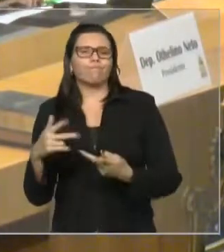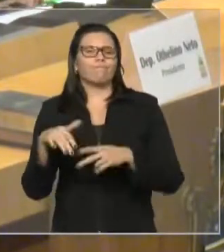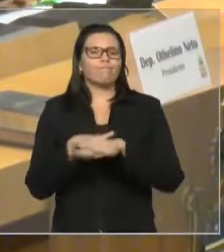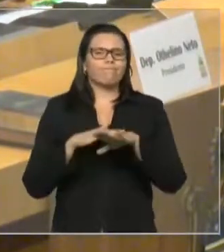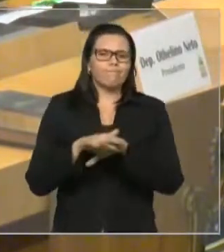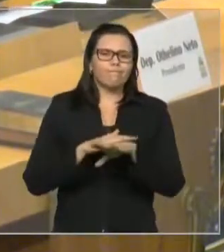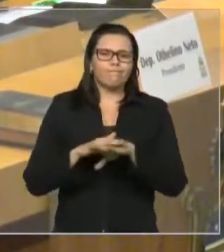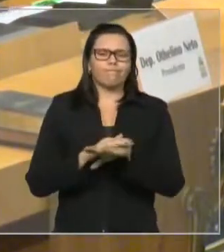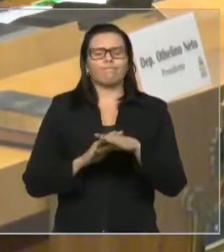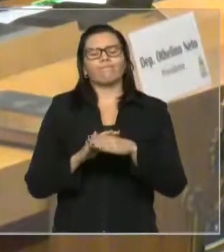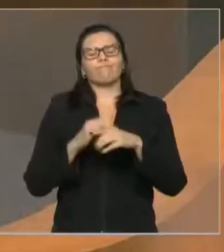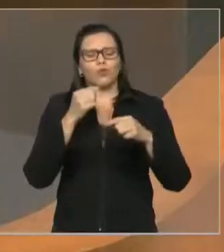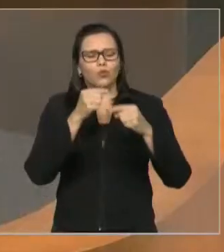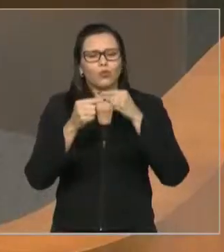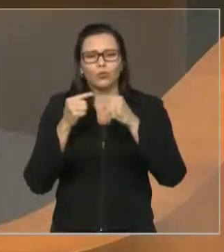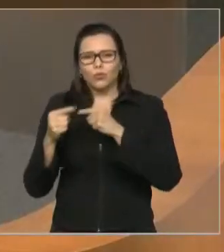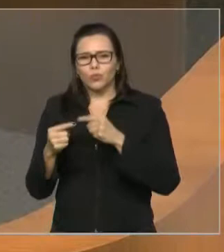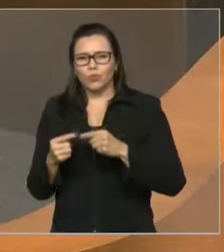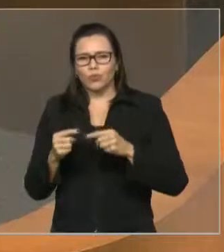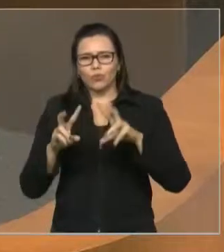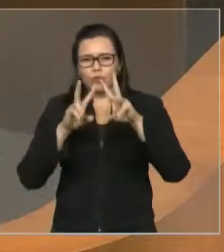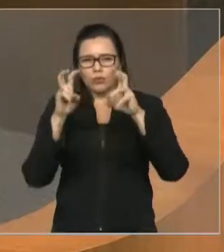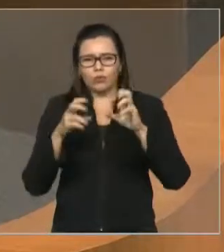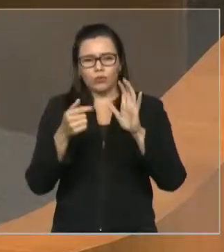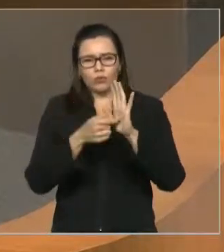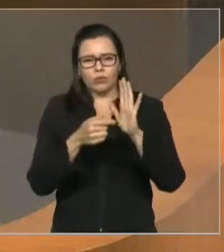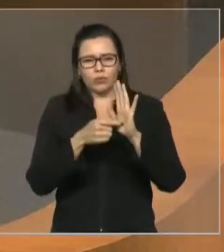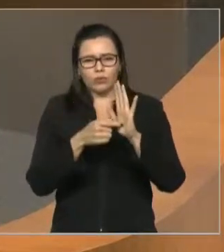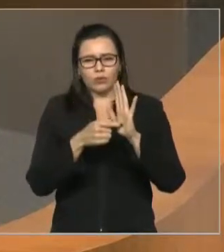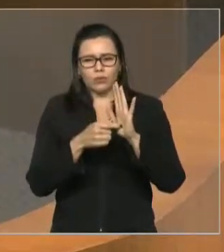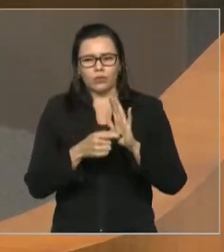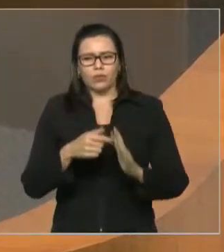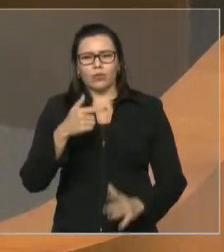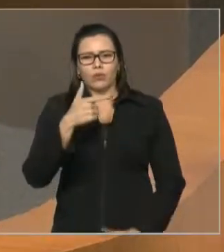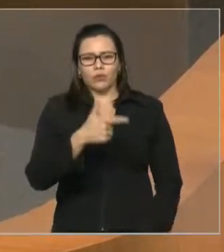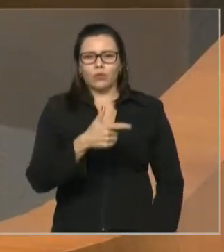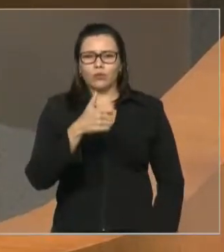discussão aqui desse projeto de lei 2.1.